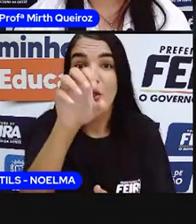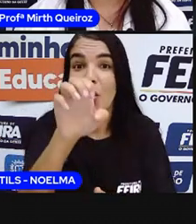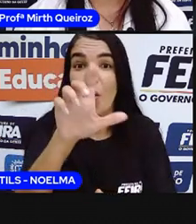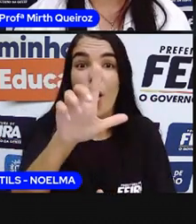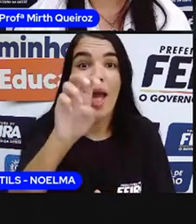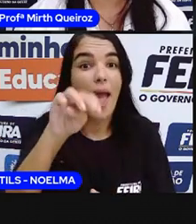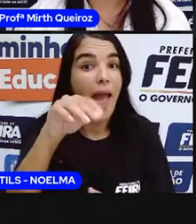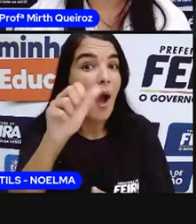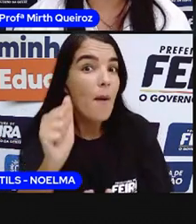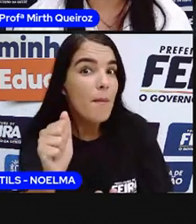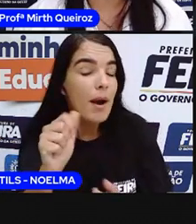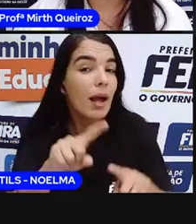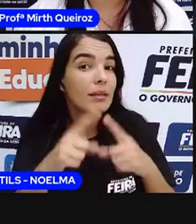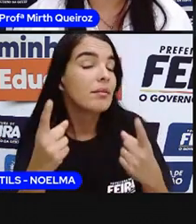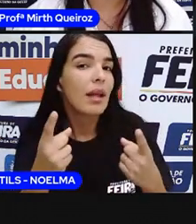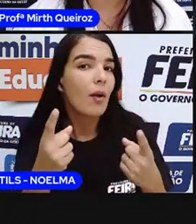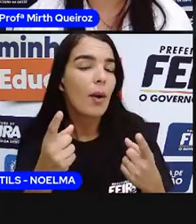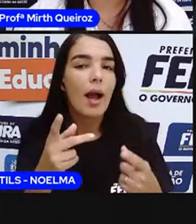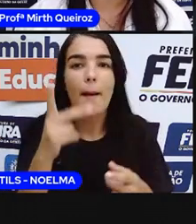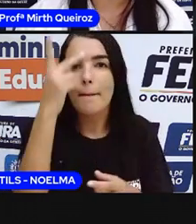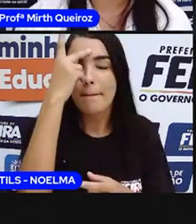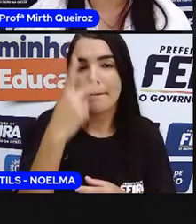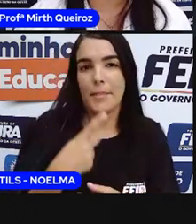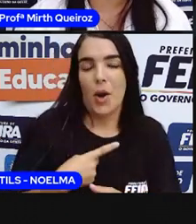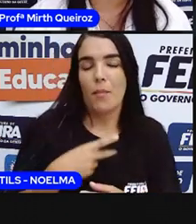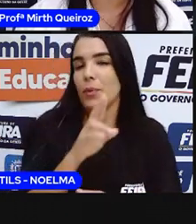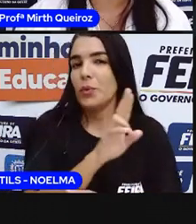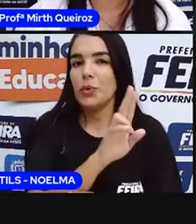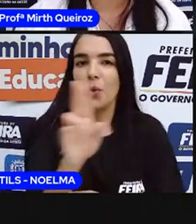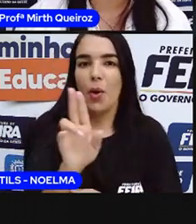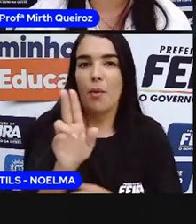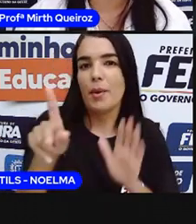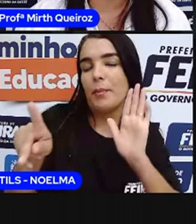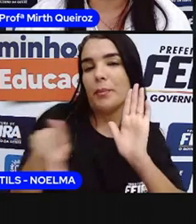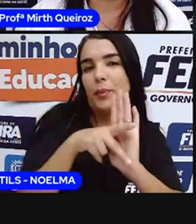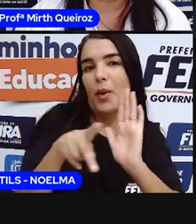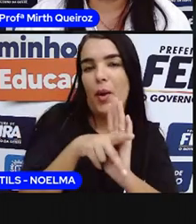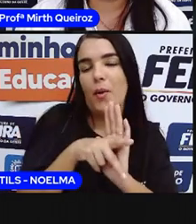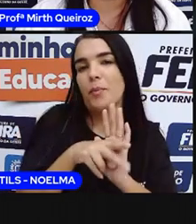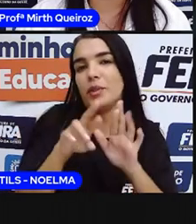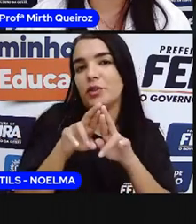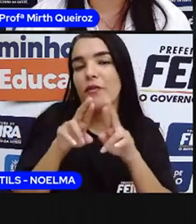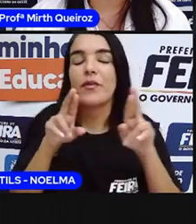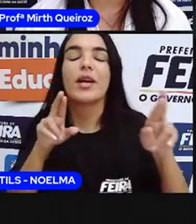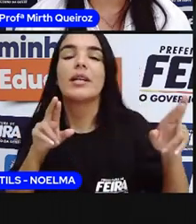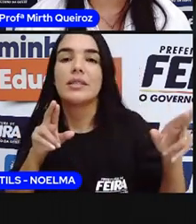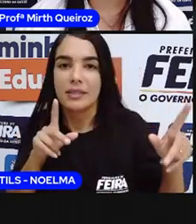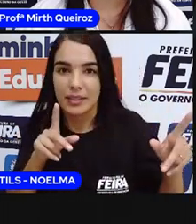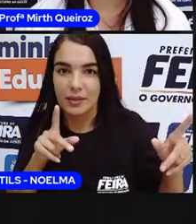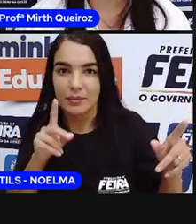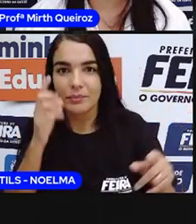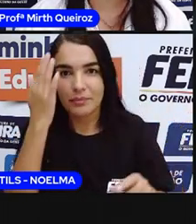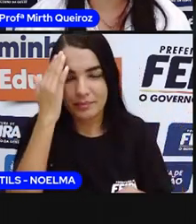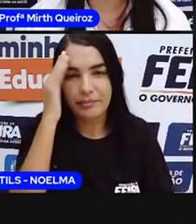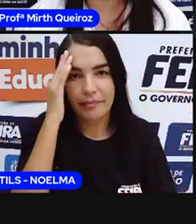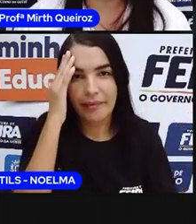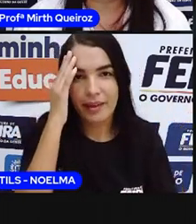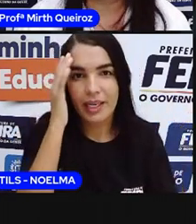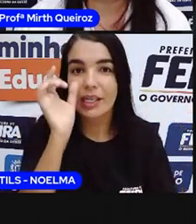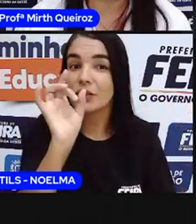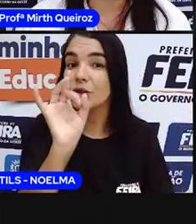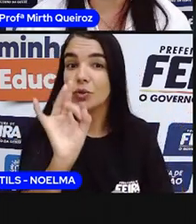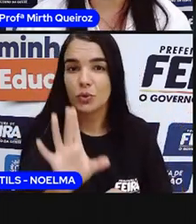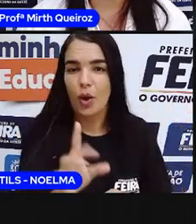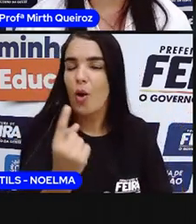nomes próprios da gente, que diferenciam a gente, nós são substantivos próprios, tá? Então, indica um ser